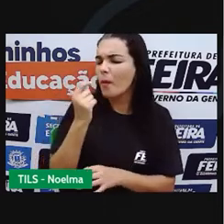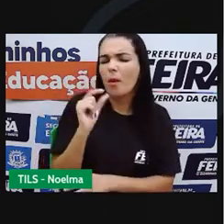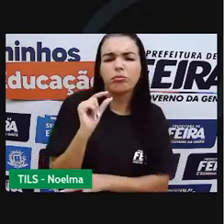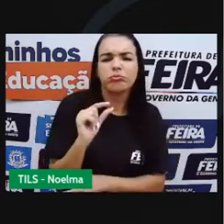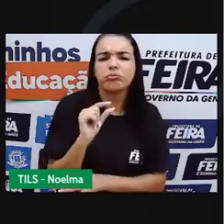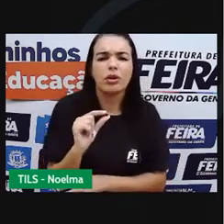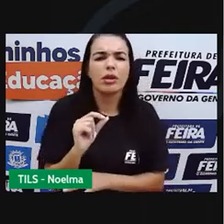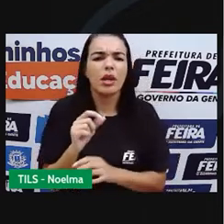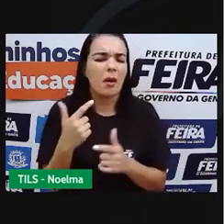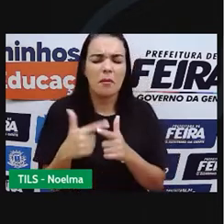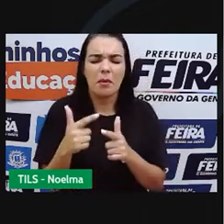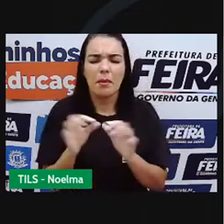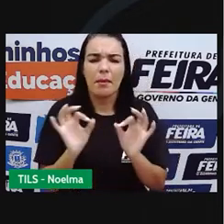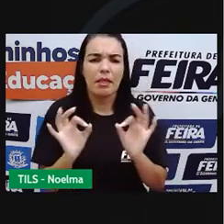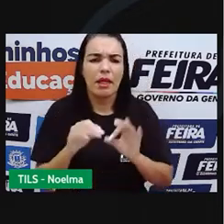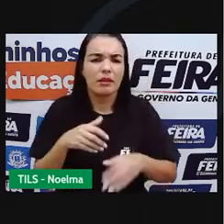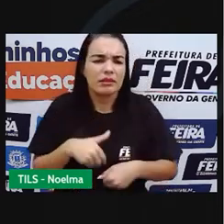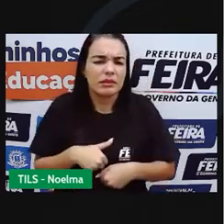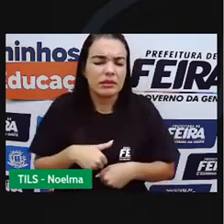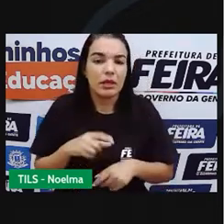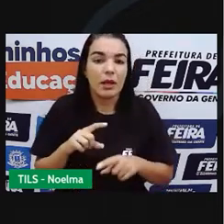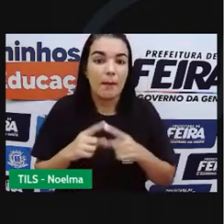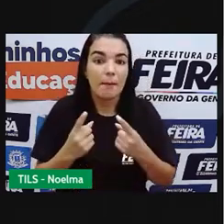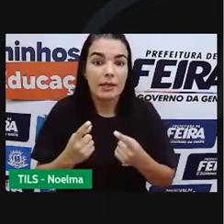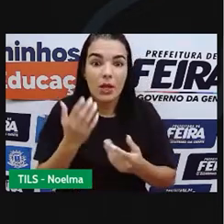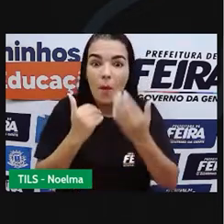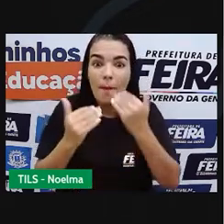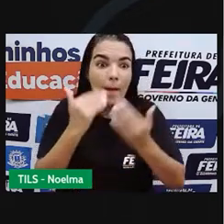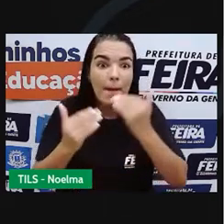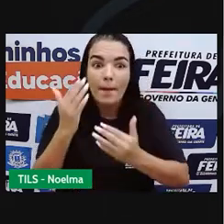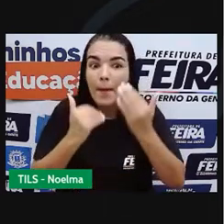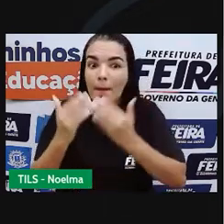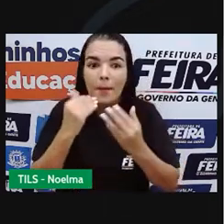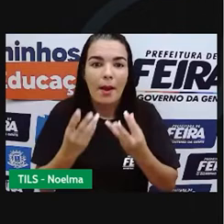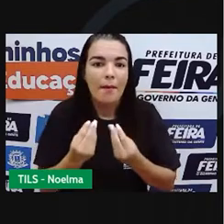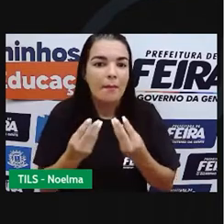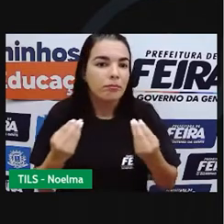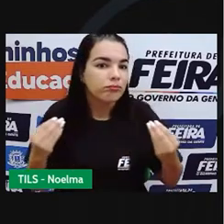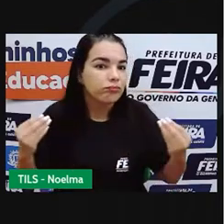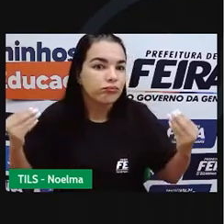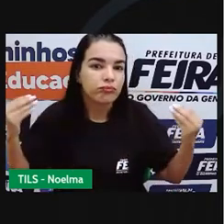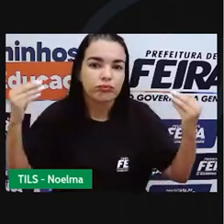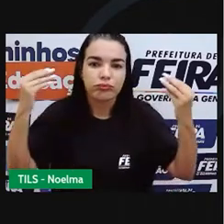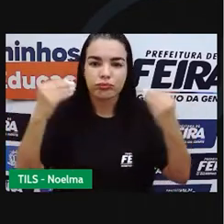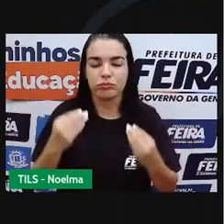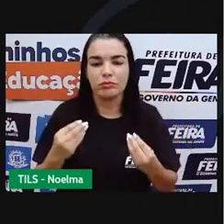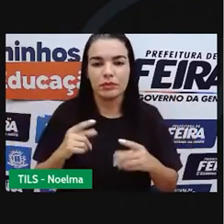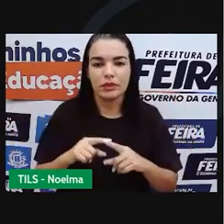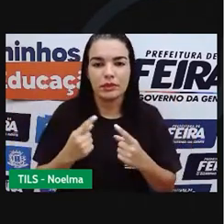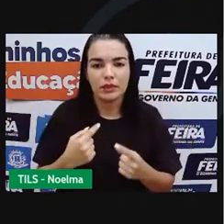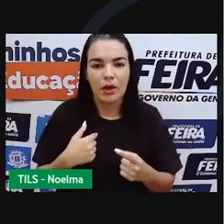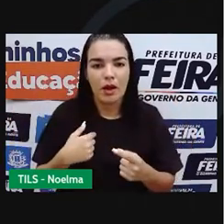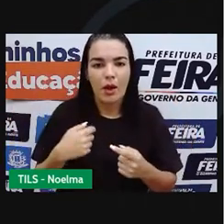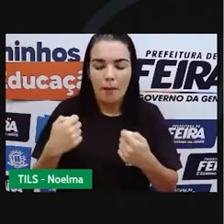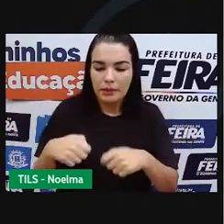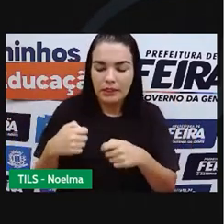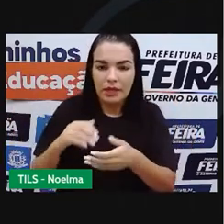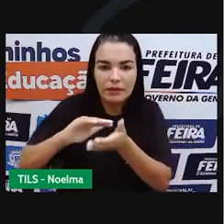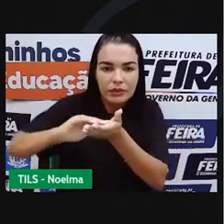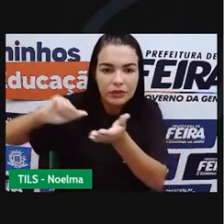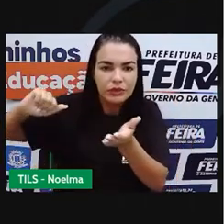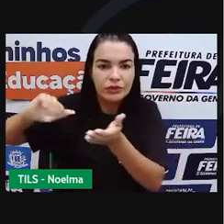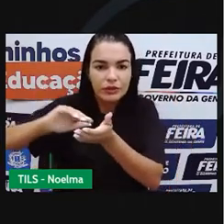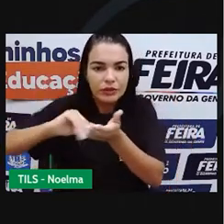porque isso não vai me fazer mal. Só que aí quando eu começava a comer, daí eu não parava mais. E daí eu comia absurdamente naquele dia. Depois aquilo te dá uma culpa e você